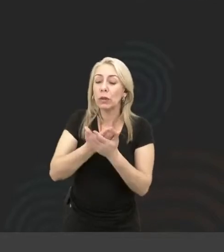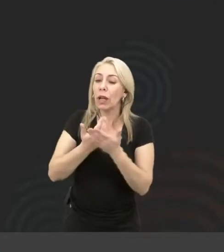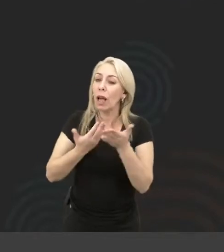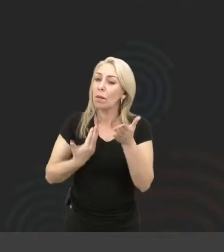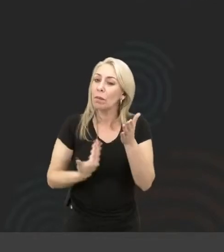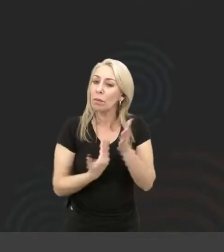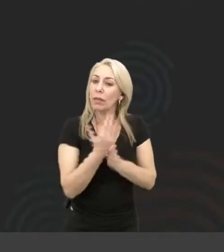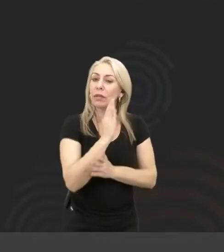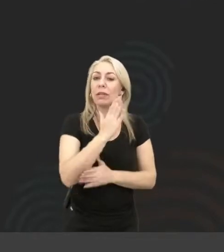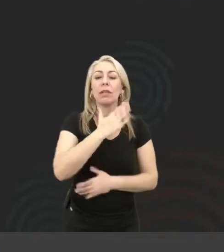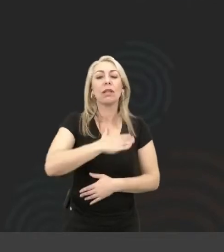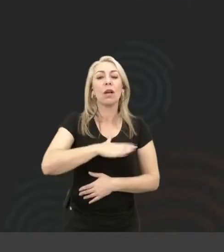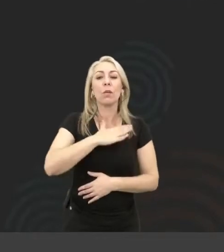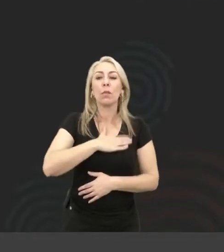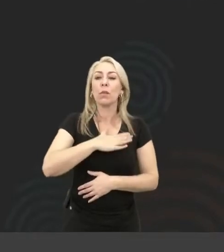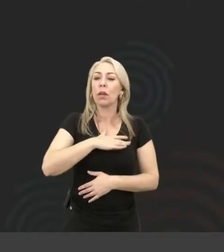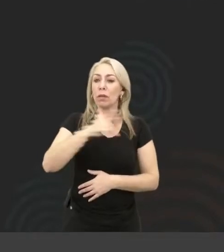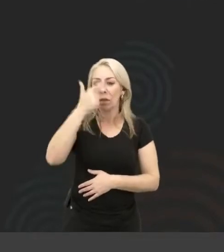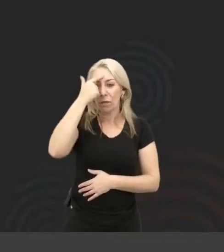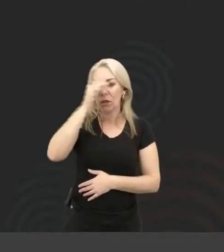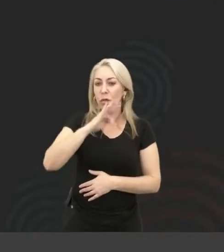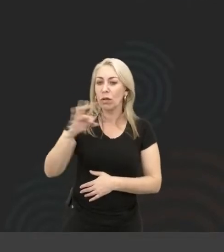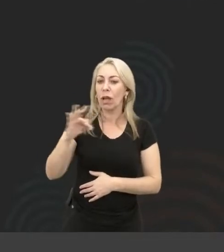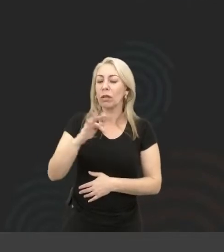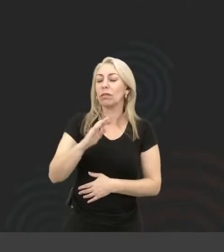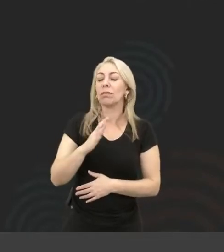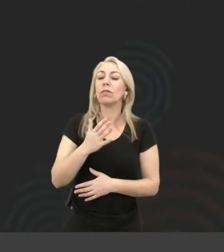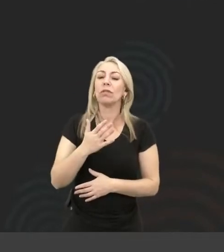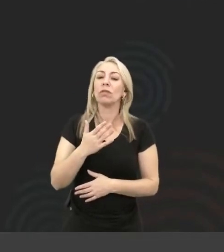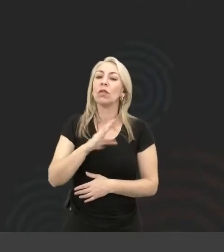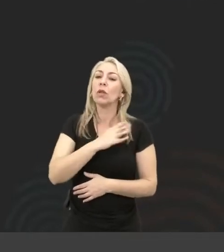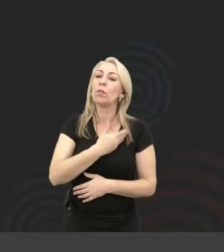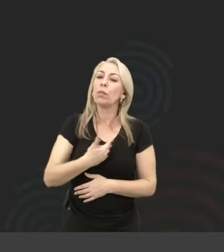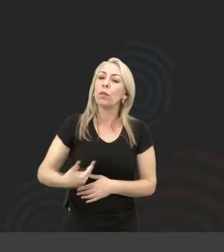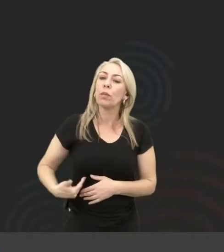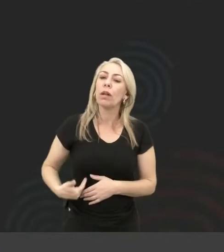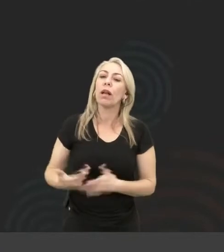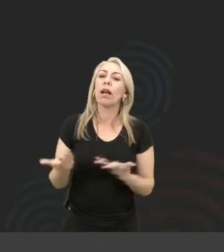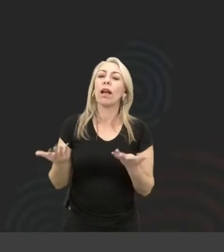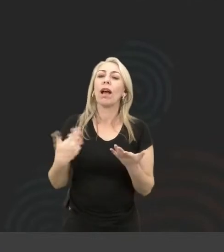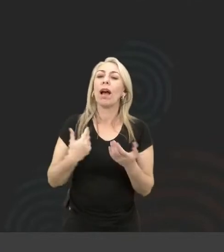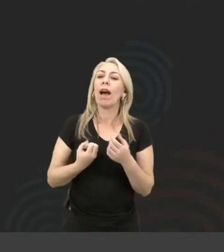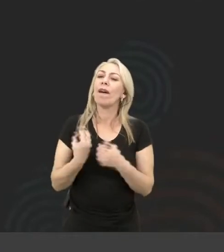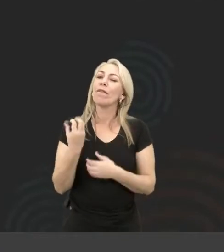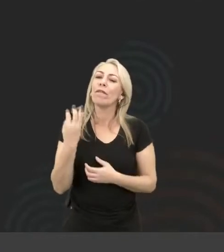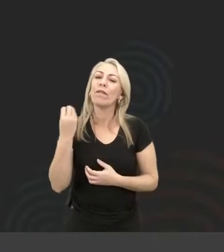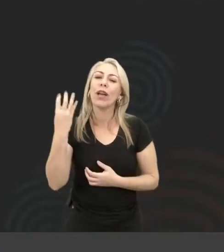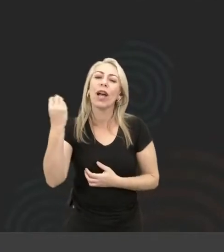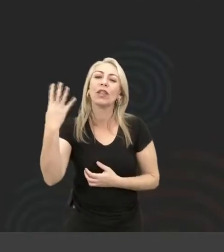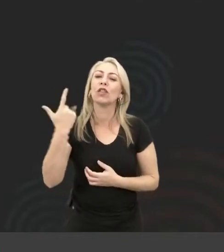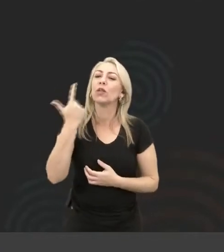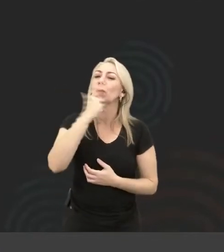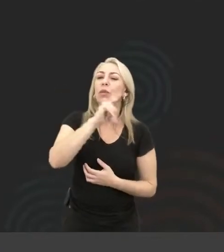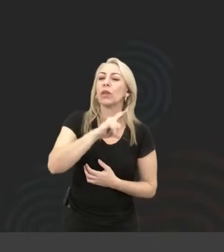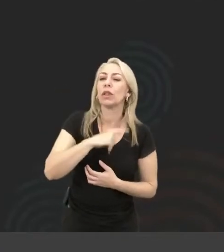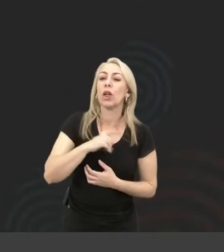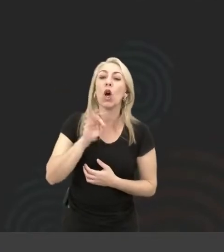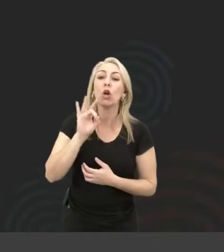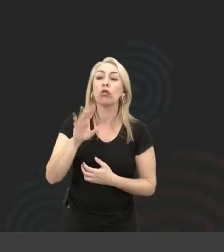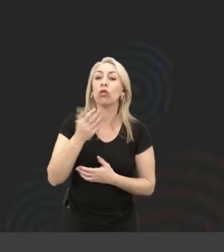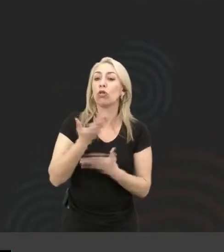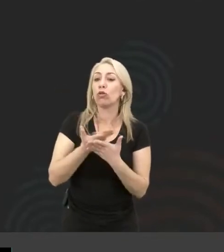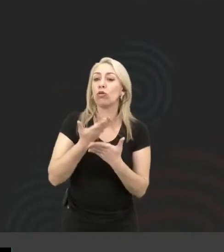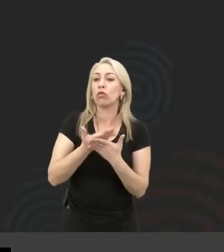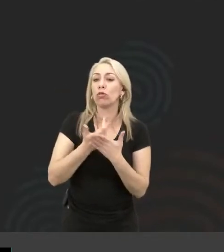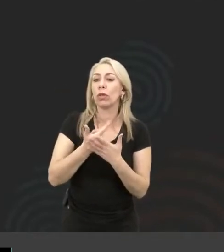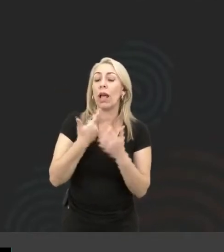assim, tranquilamente pra uma universidade pública, eu consegui viajar, eu consegui, eu só não estudei idioma